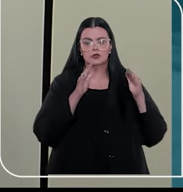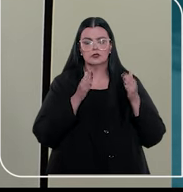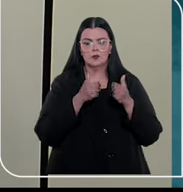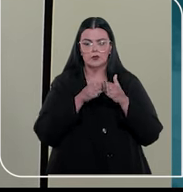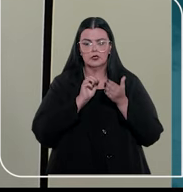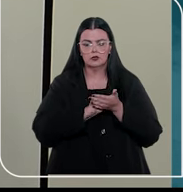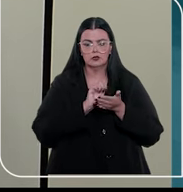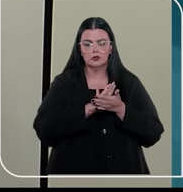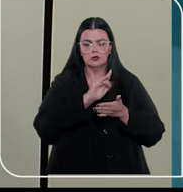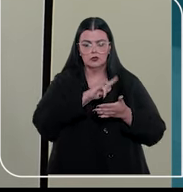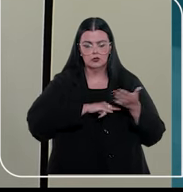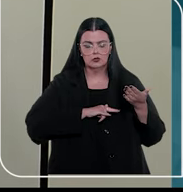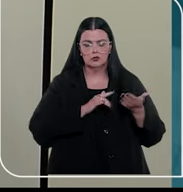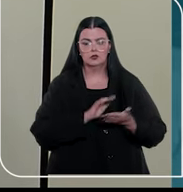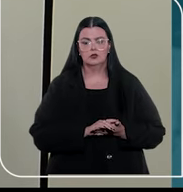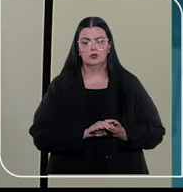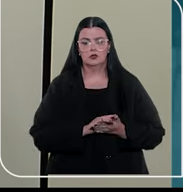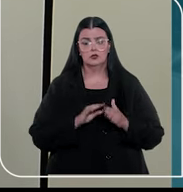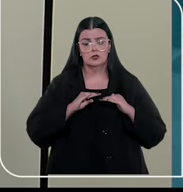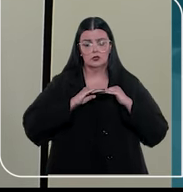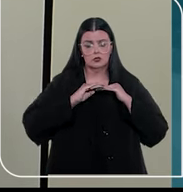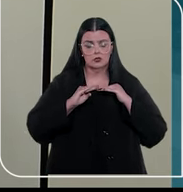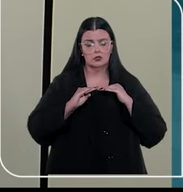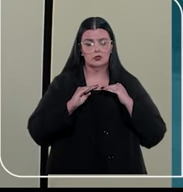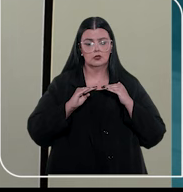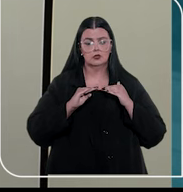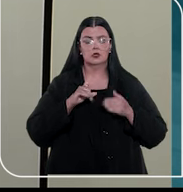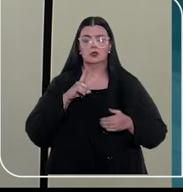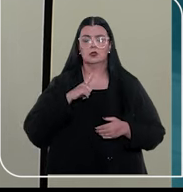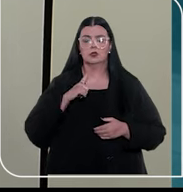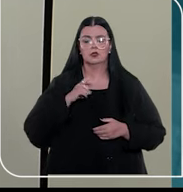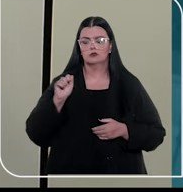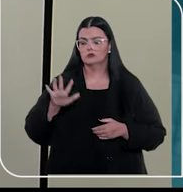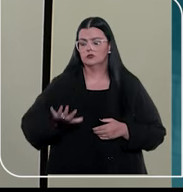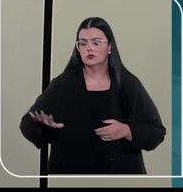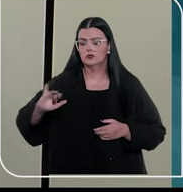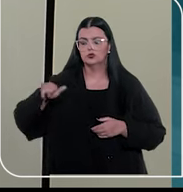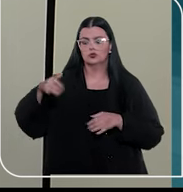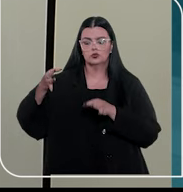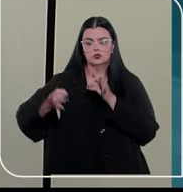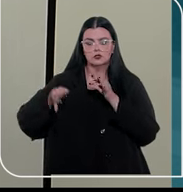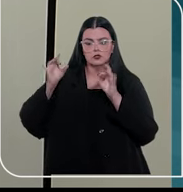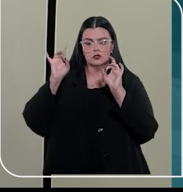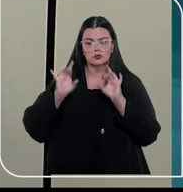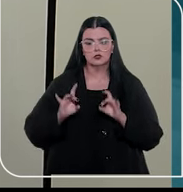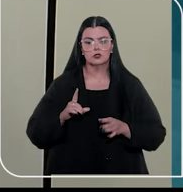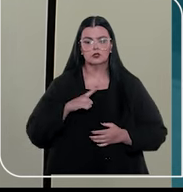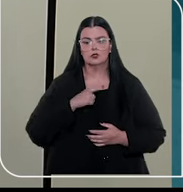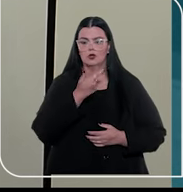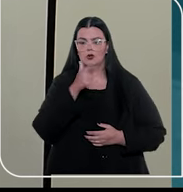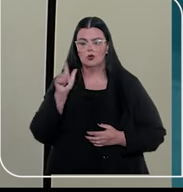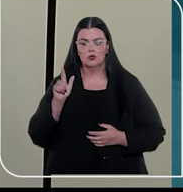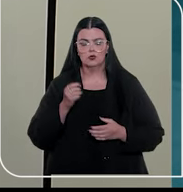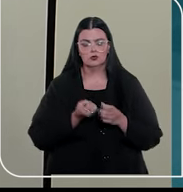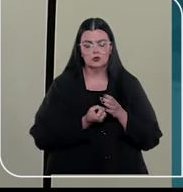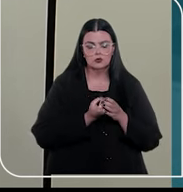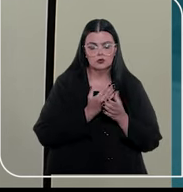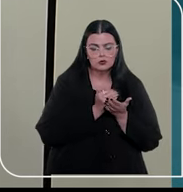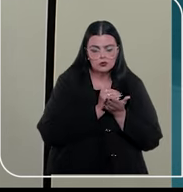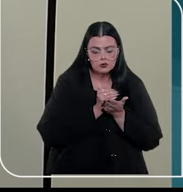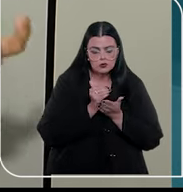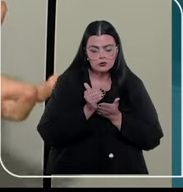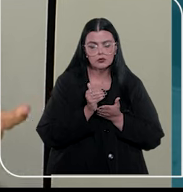uniformização de lei, ele é interposto no âmbito dos juizados especiais, então lá nas instâncias de origem.